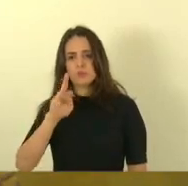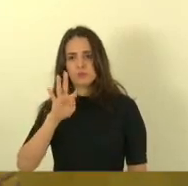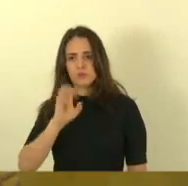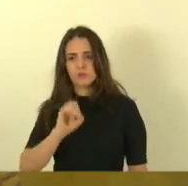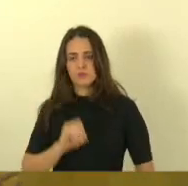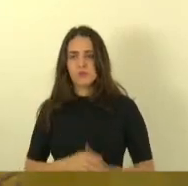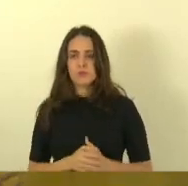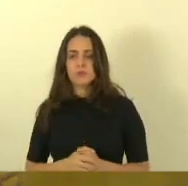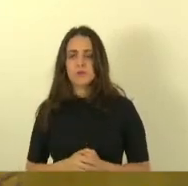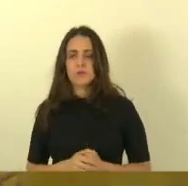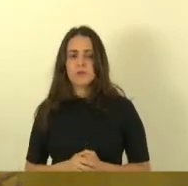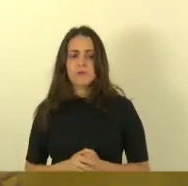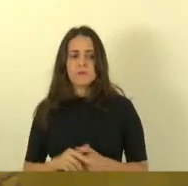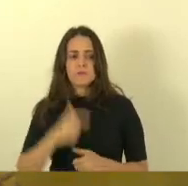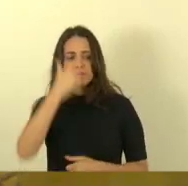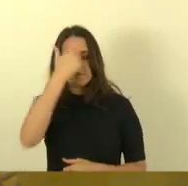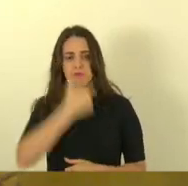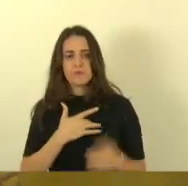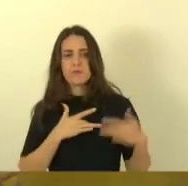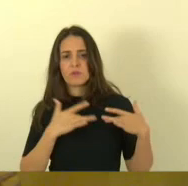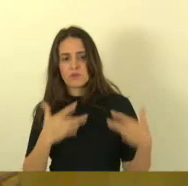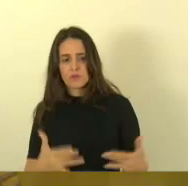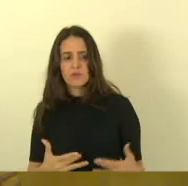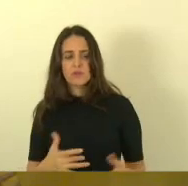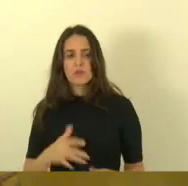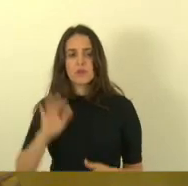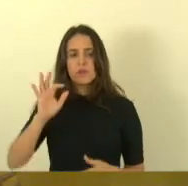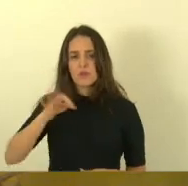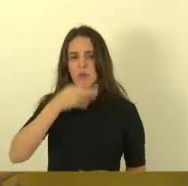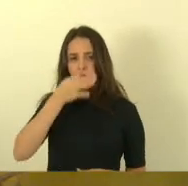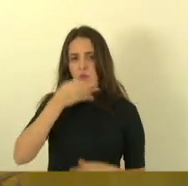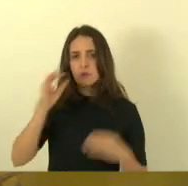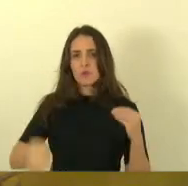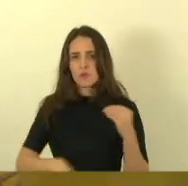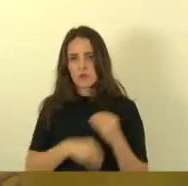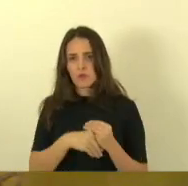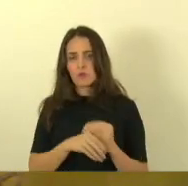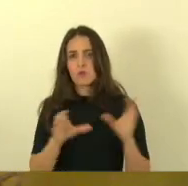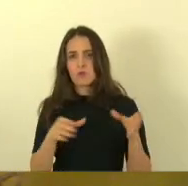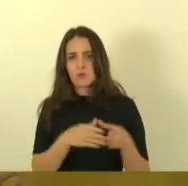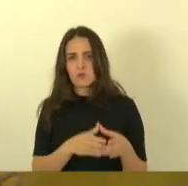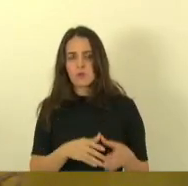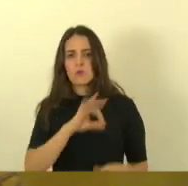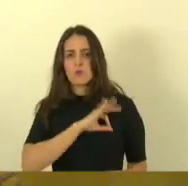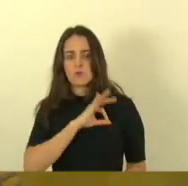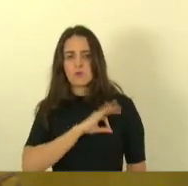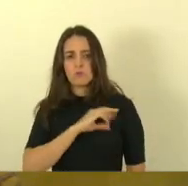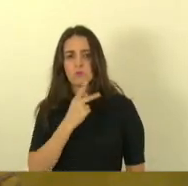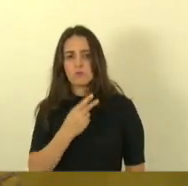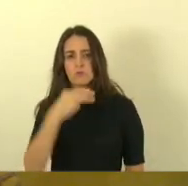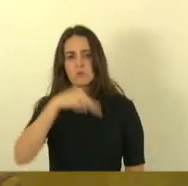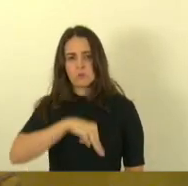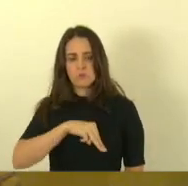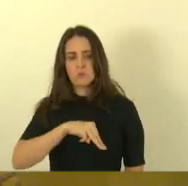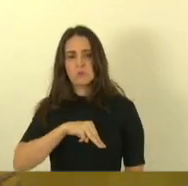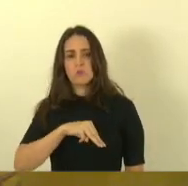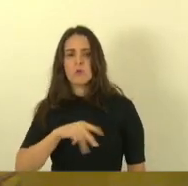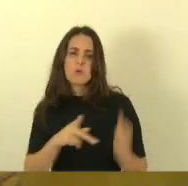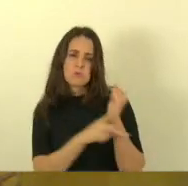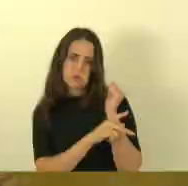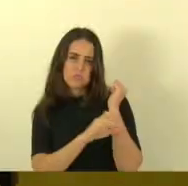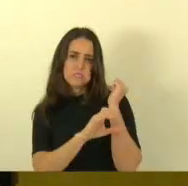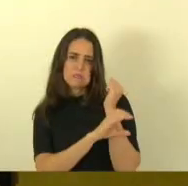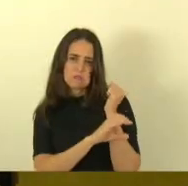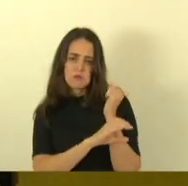também ser solidário a fala que o colega falou que é uma categoria da polícia militar tanto civil como todas as